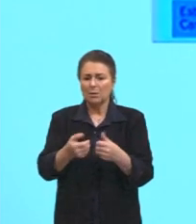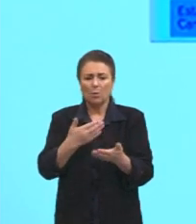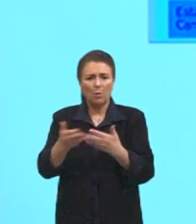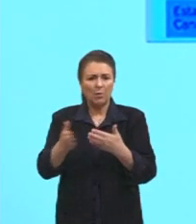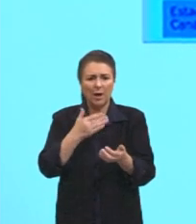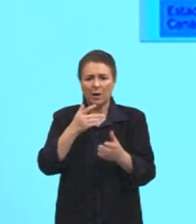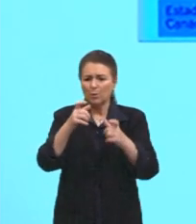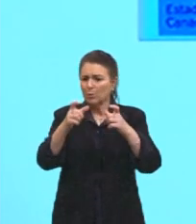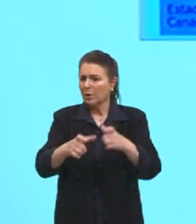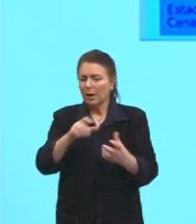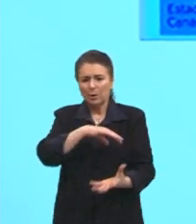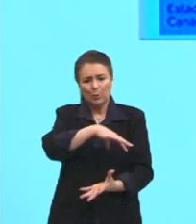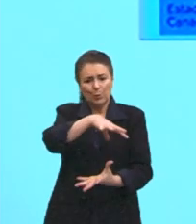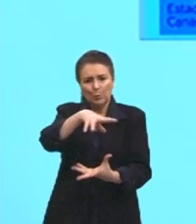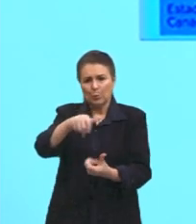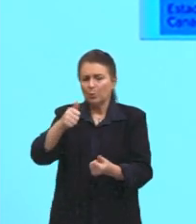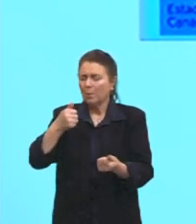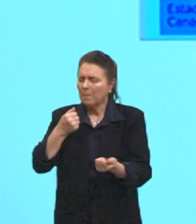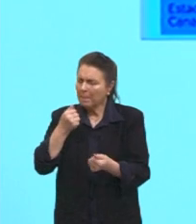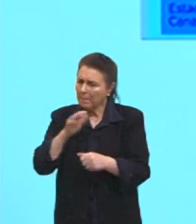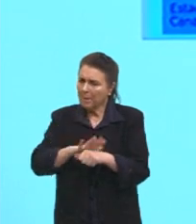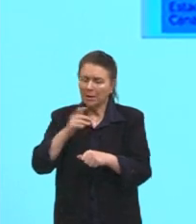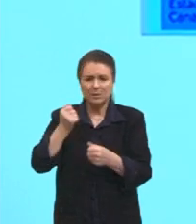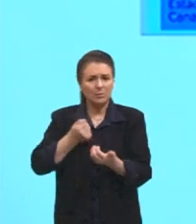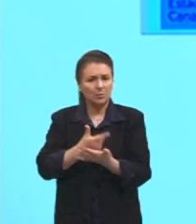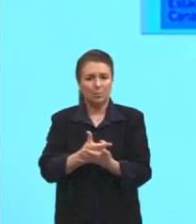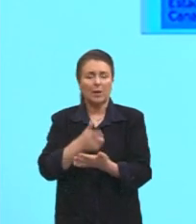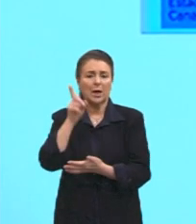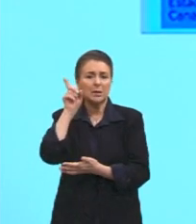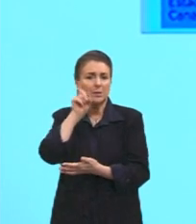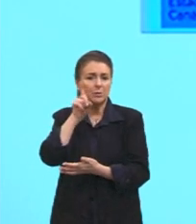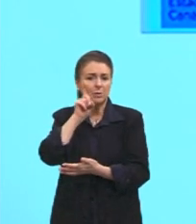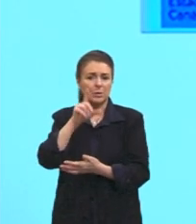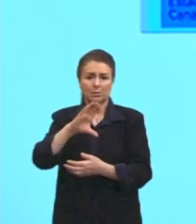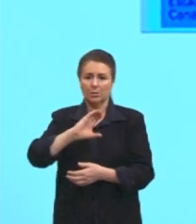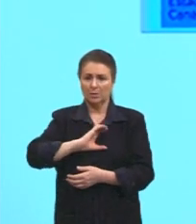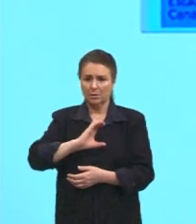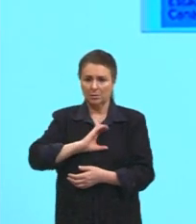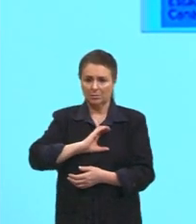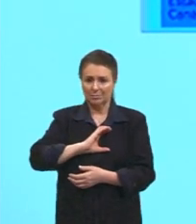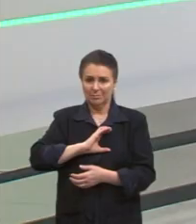Imagina se todo mundo, todo o planeta, né, consumisse que nem o americano,